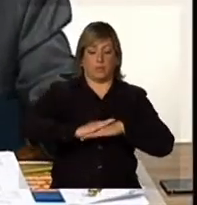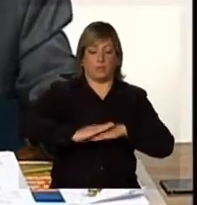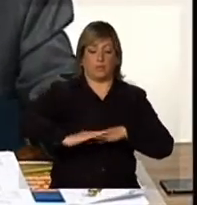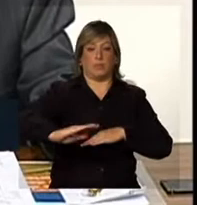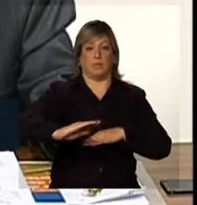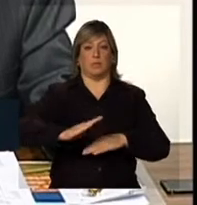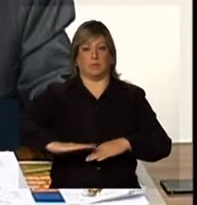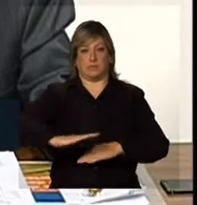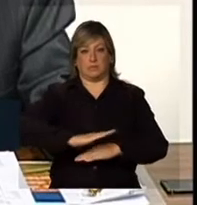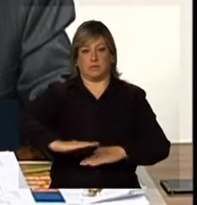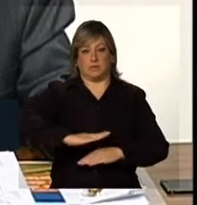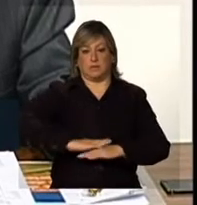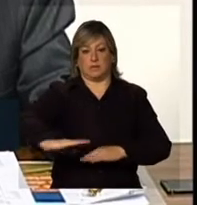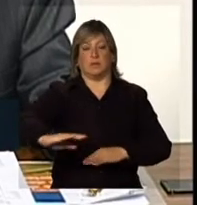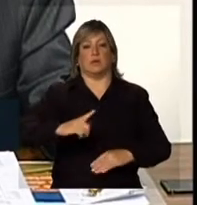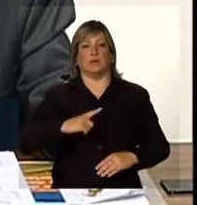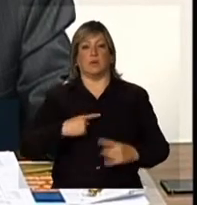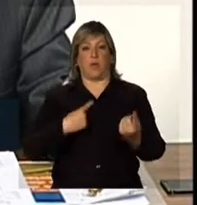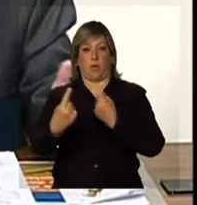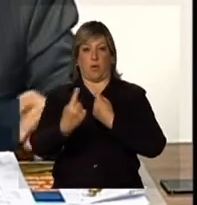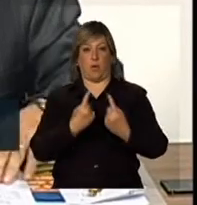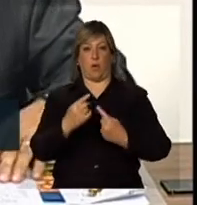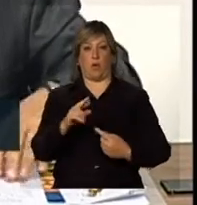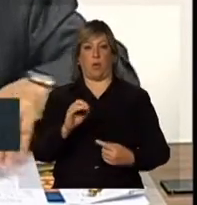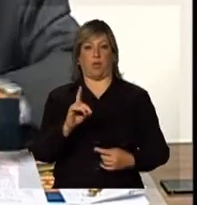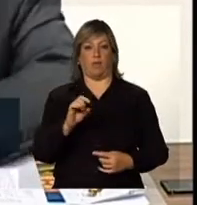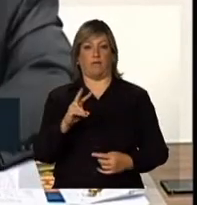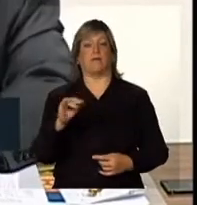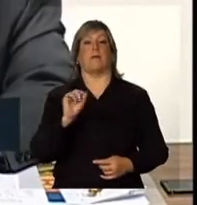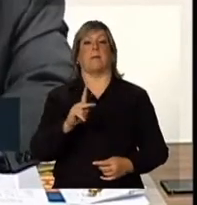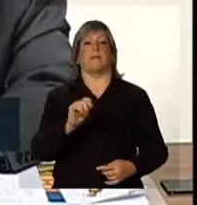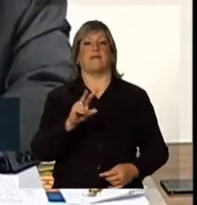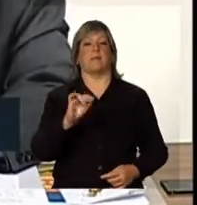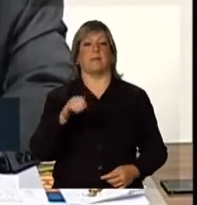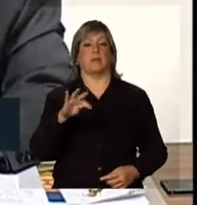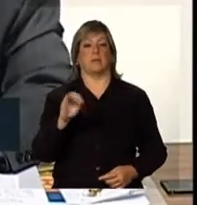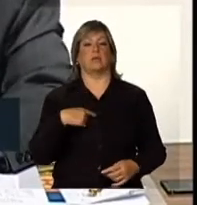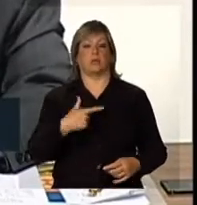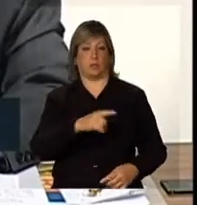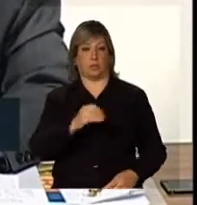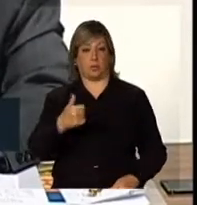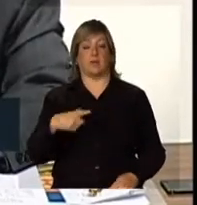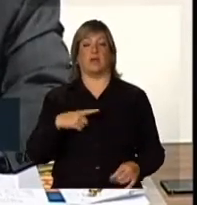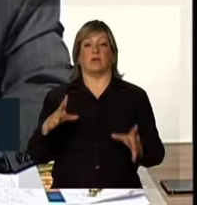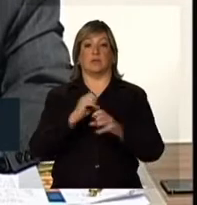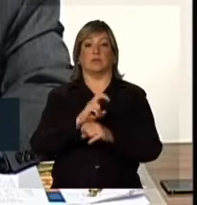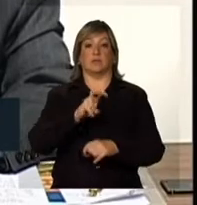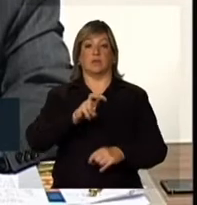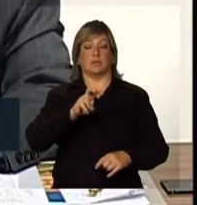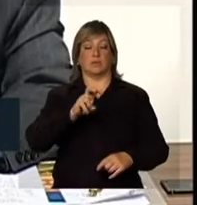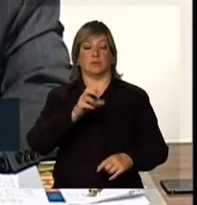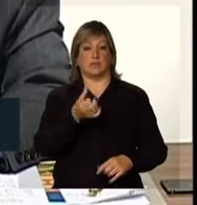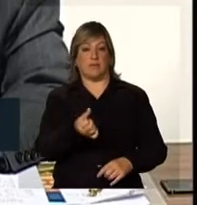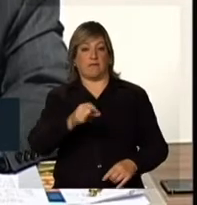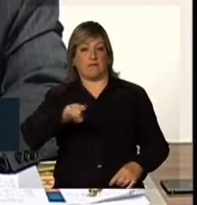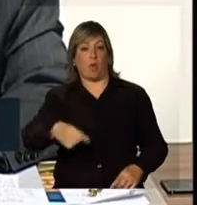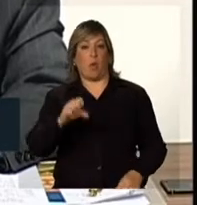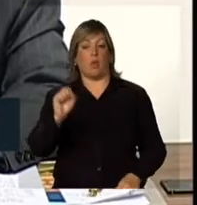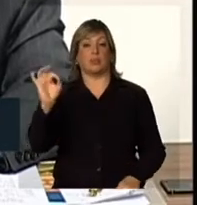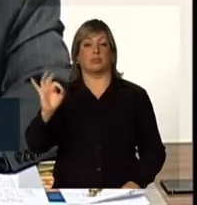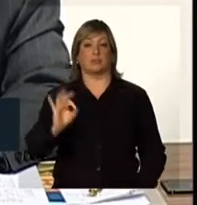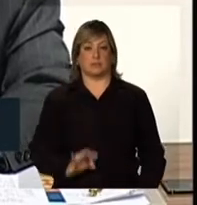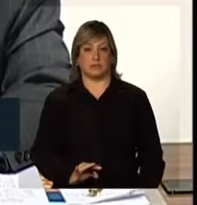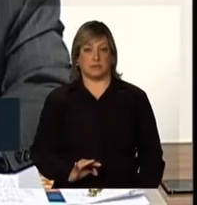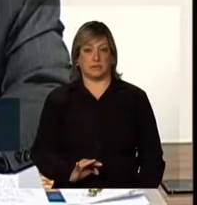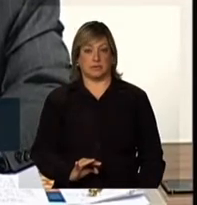respeito à parte de pavimento das rodovias, em 2012 nós tivemos 56,8%